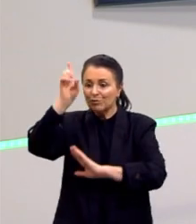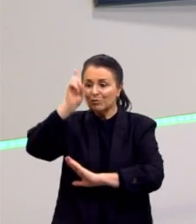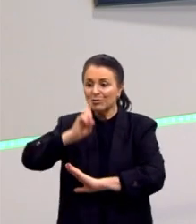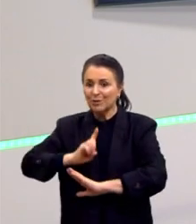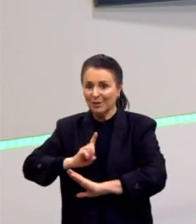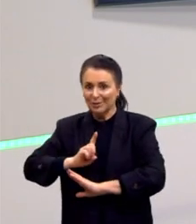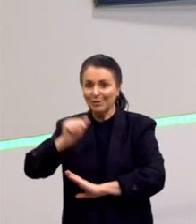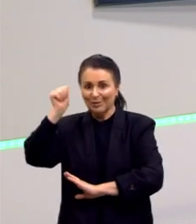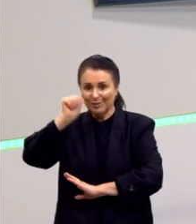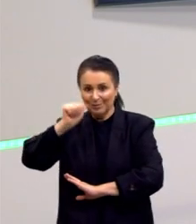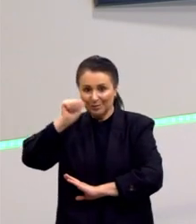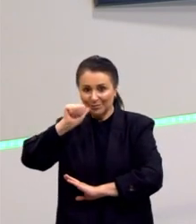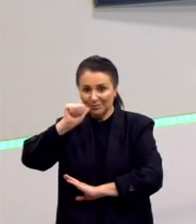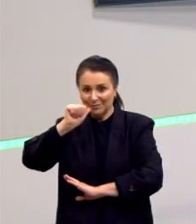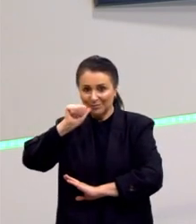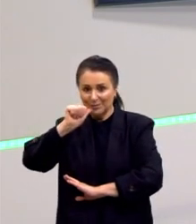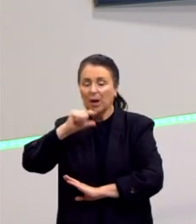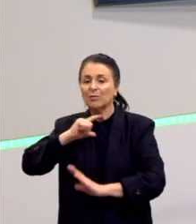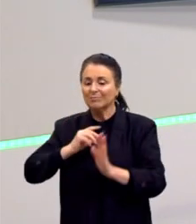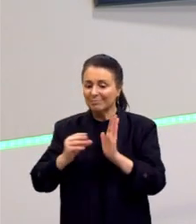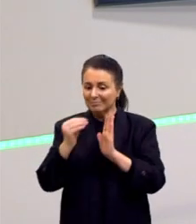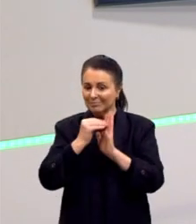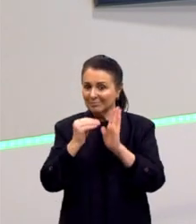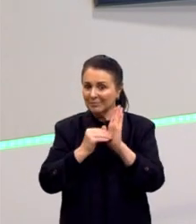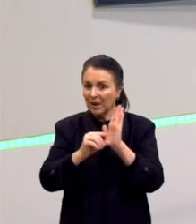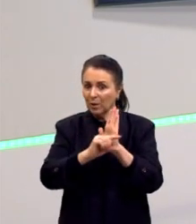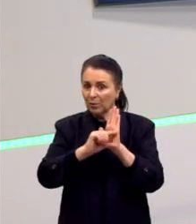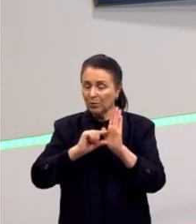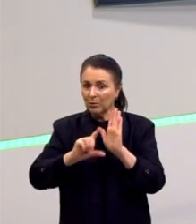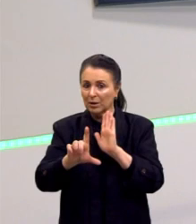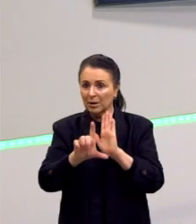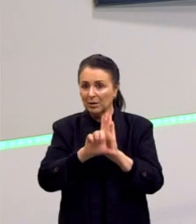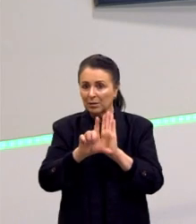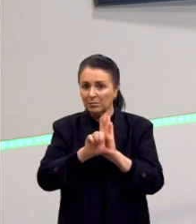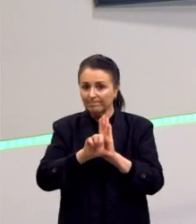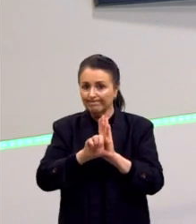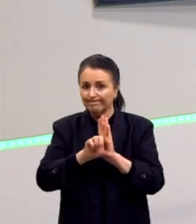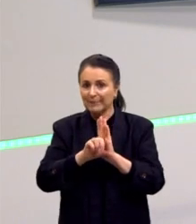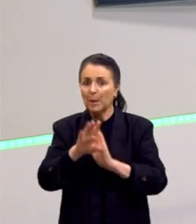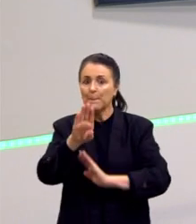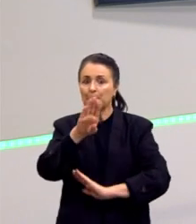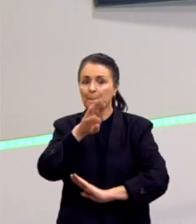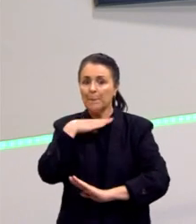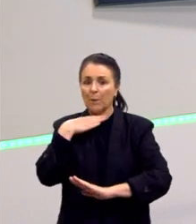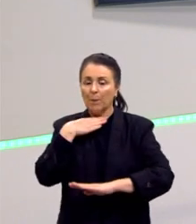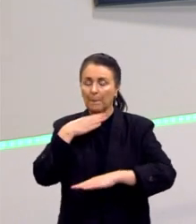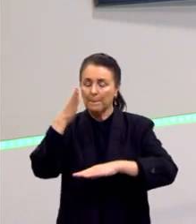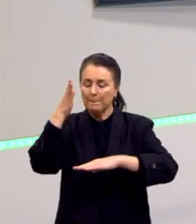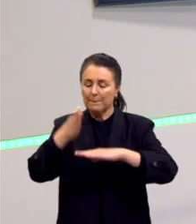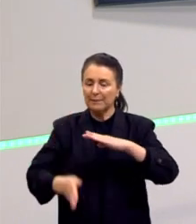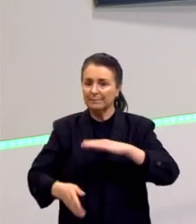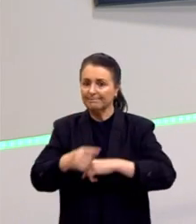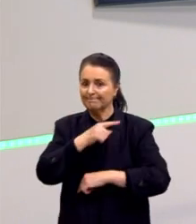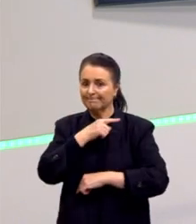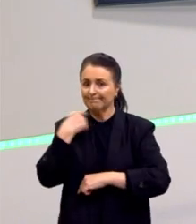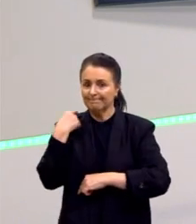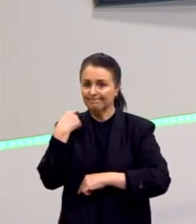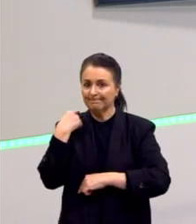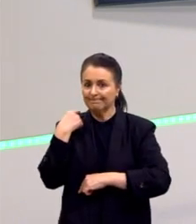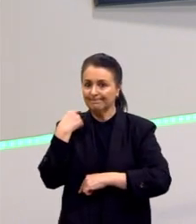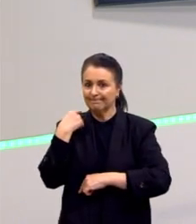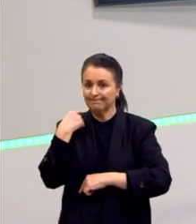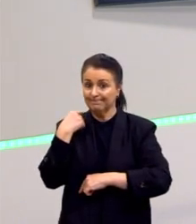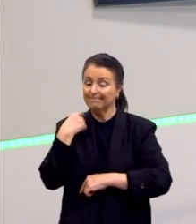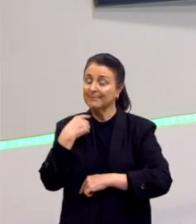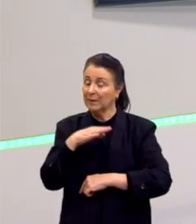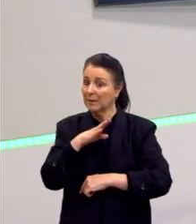para as mulheres, a autora desta lei foi guilhotinada na Revolução Francesa. Então, vejam só. Aqui